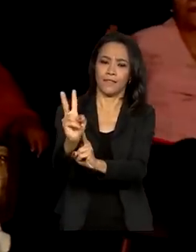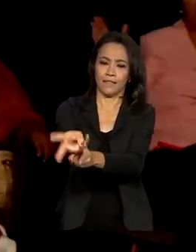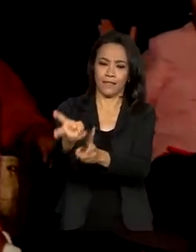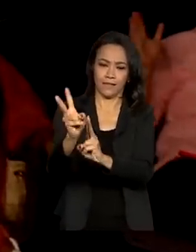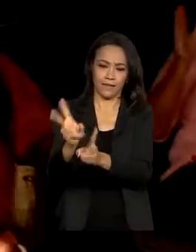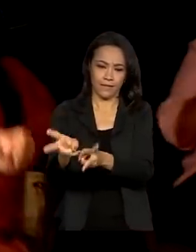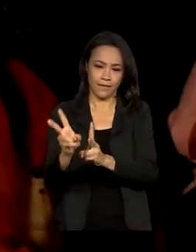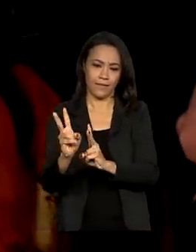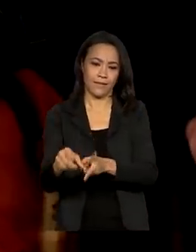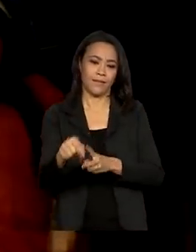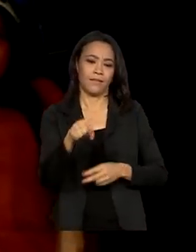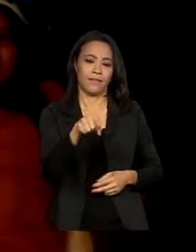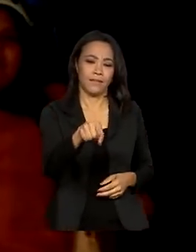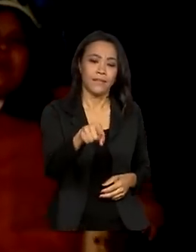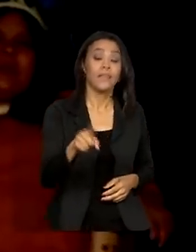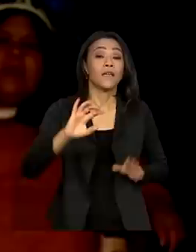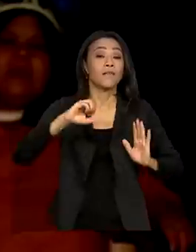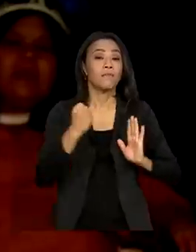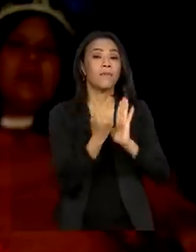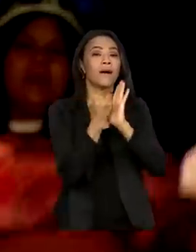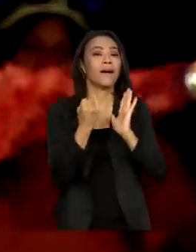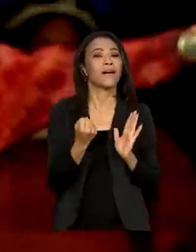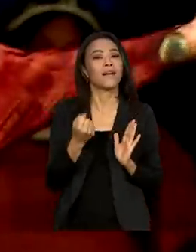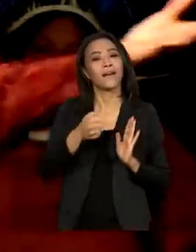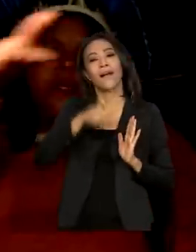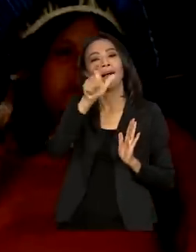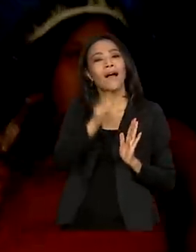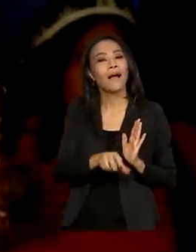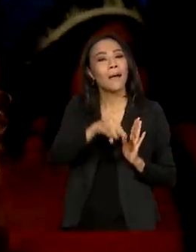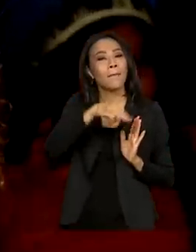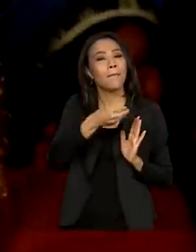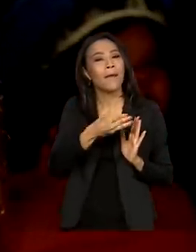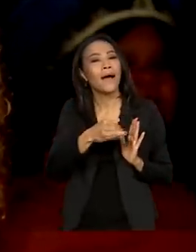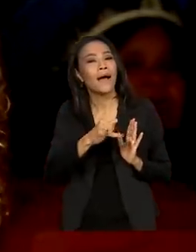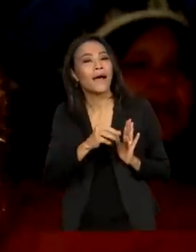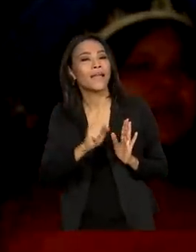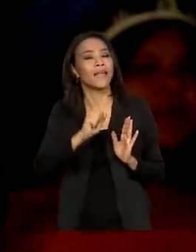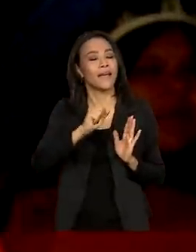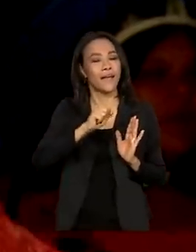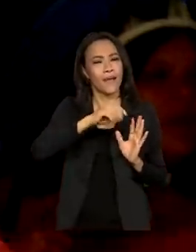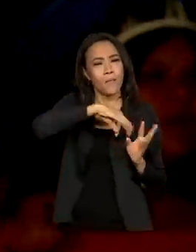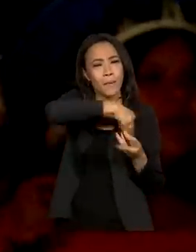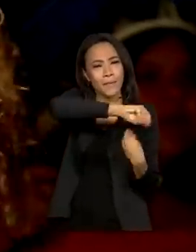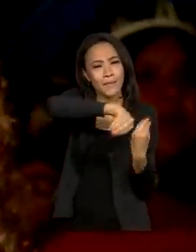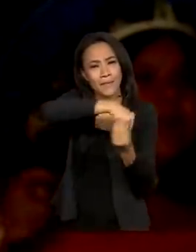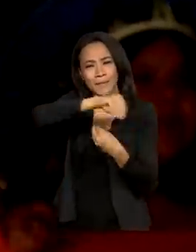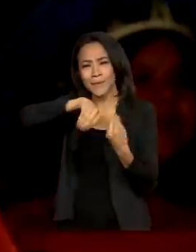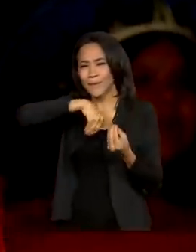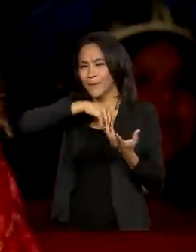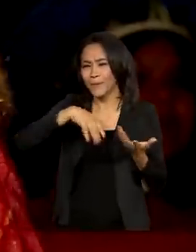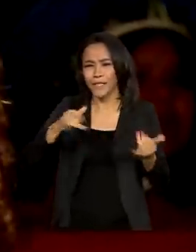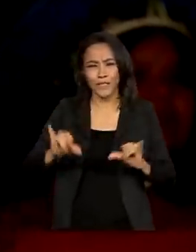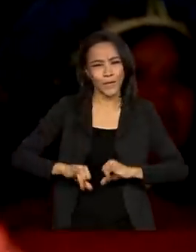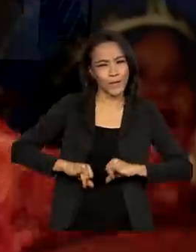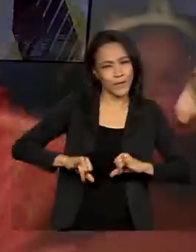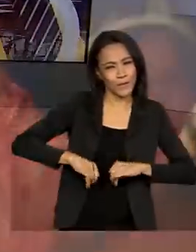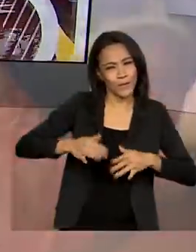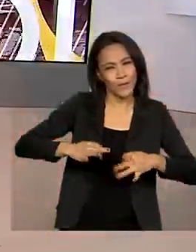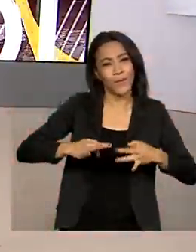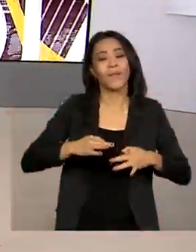aduncou uma marca, Maria, Maria, mistura, a glória, a alegria.